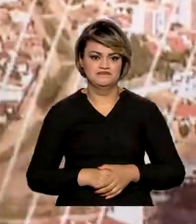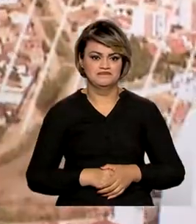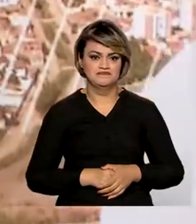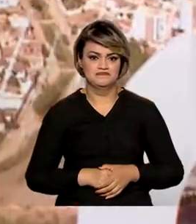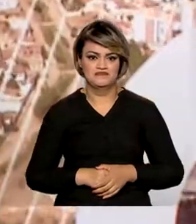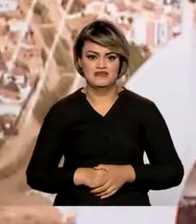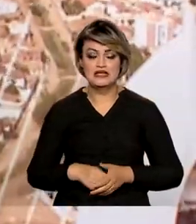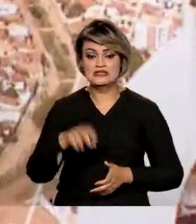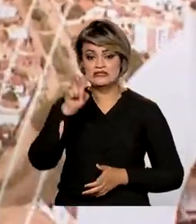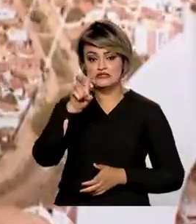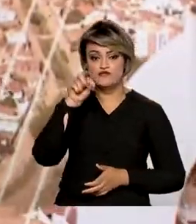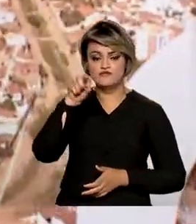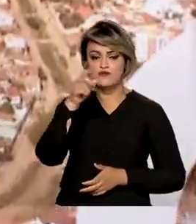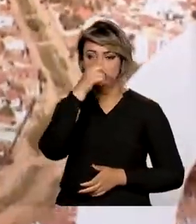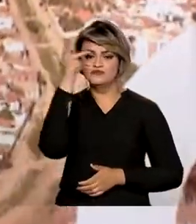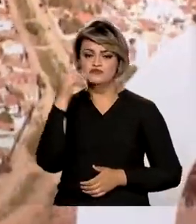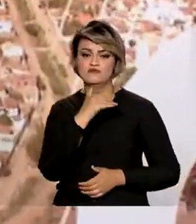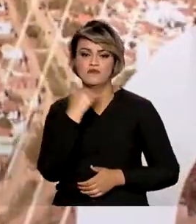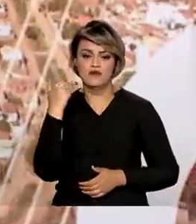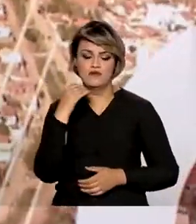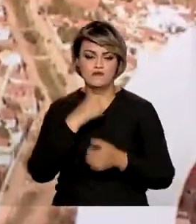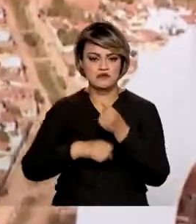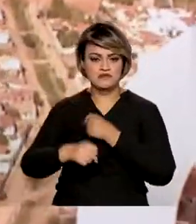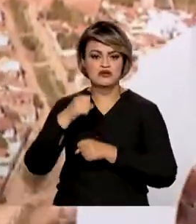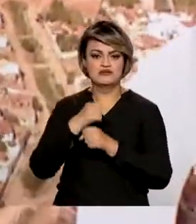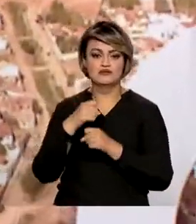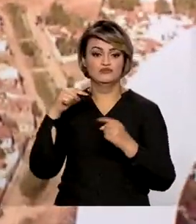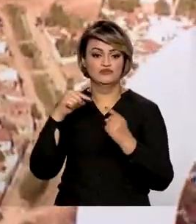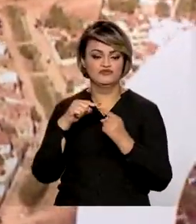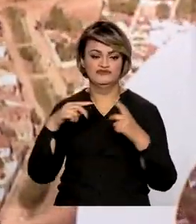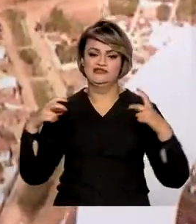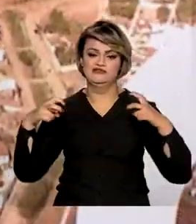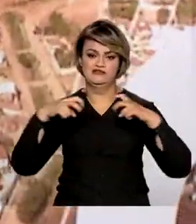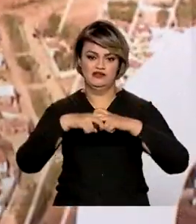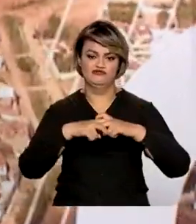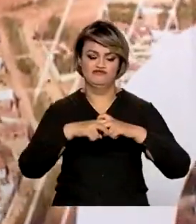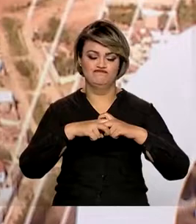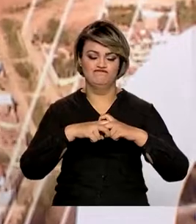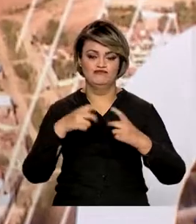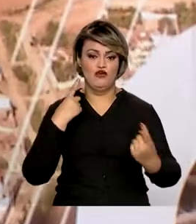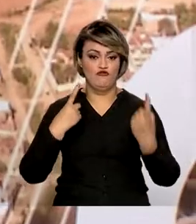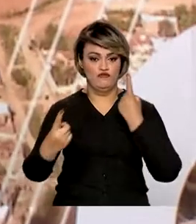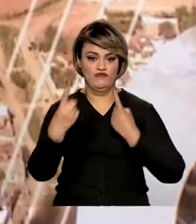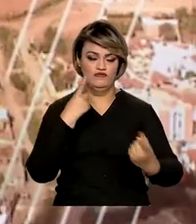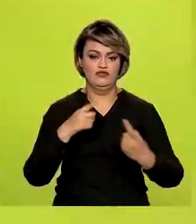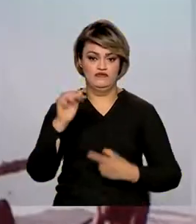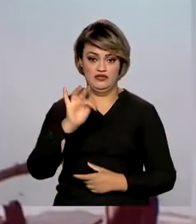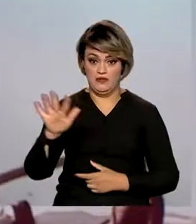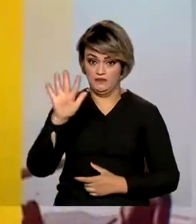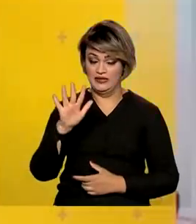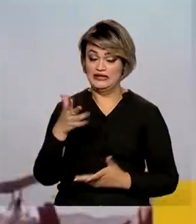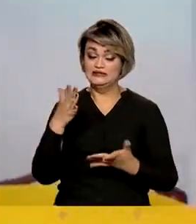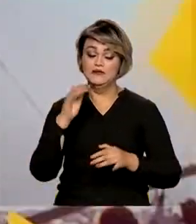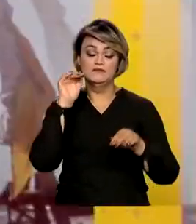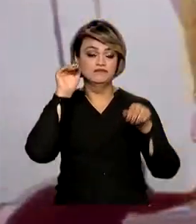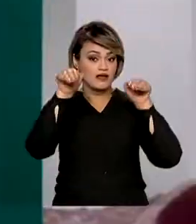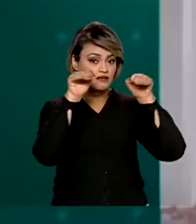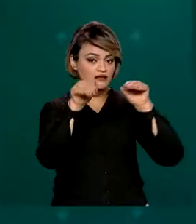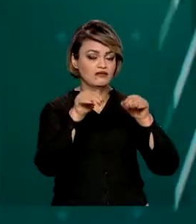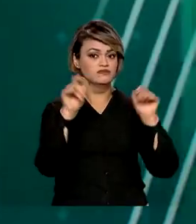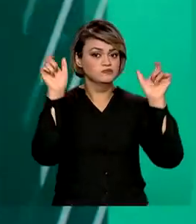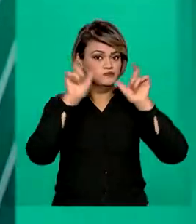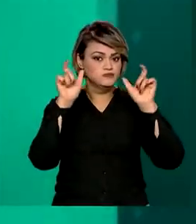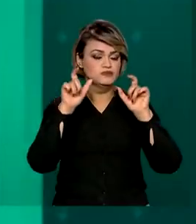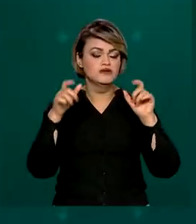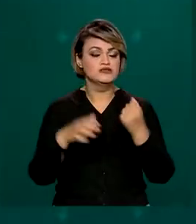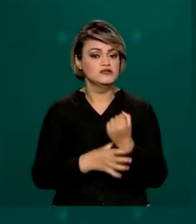Mais de 5 mil pessoas morreram no ano passado em acidentes só nas rodovias federais. E para alertar sobre a importância da